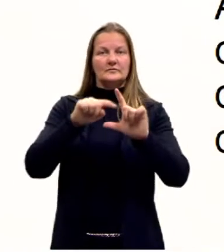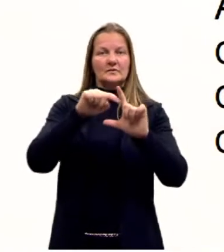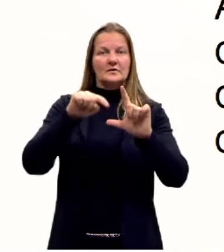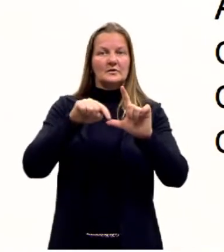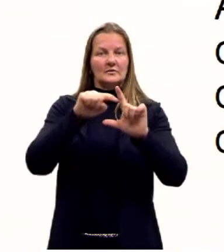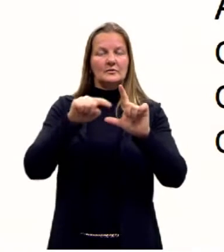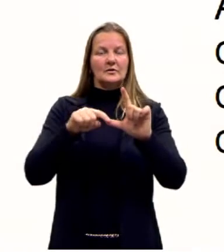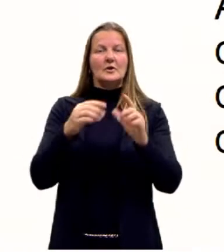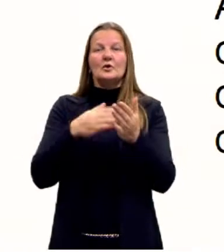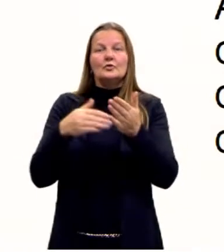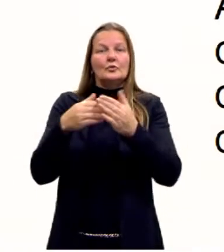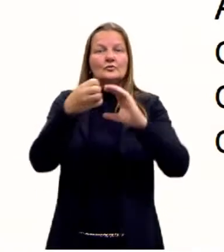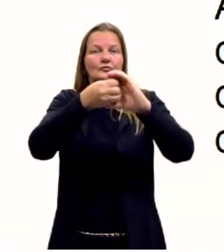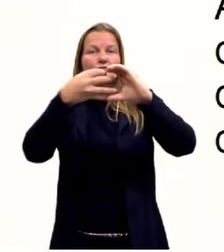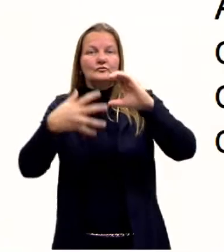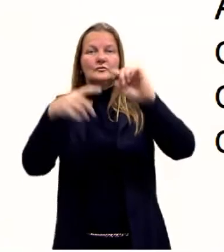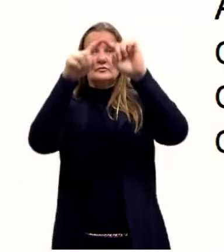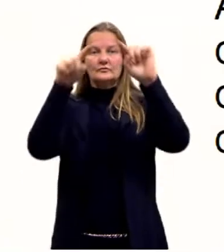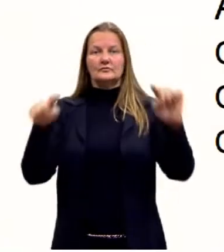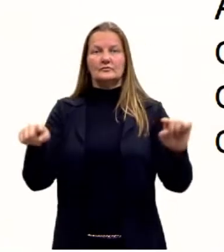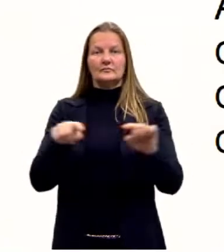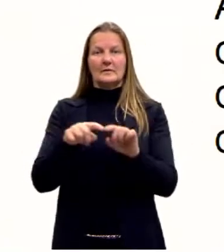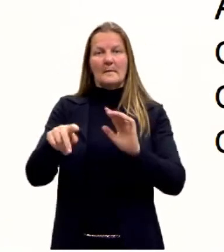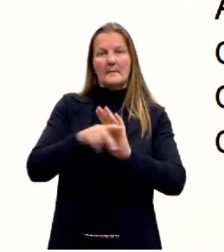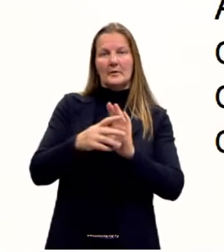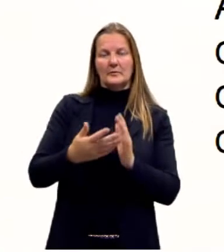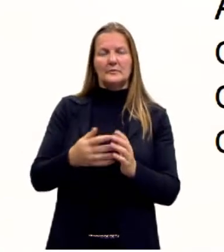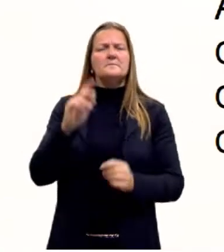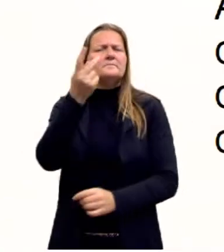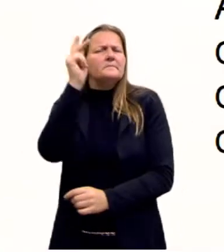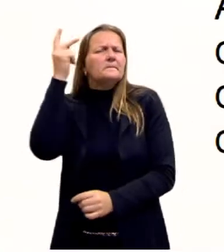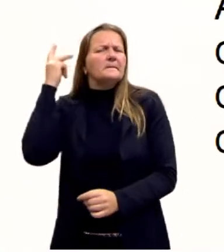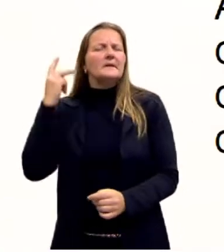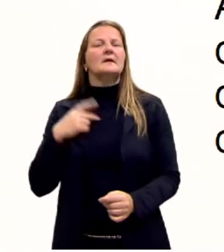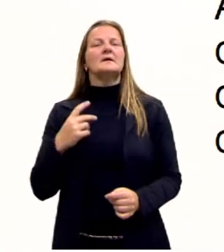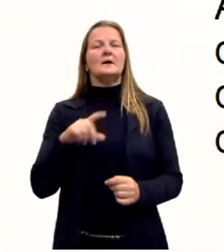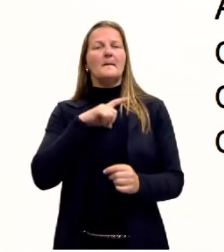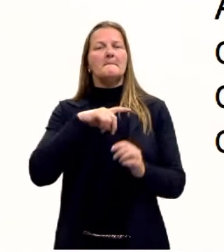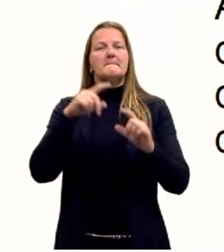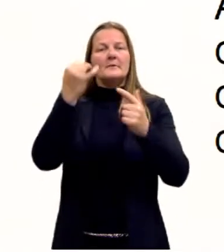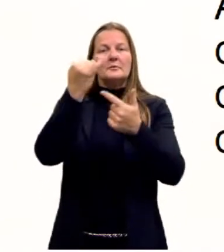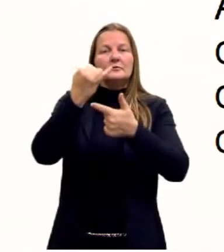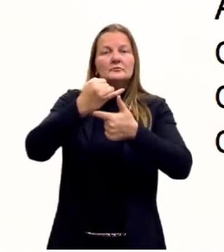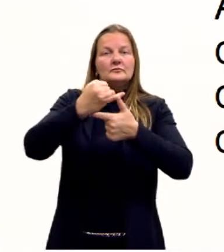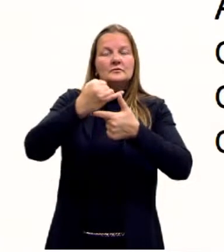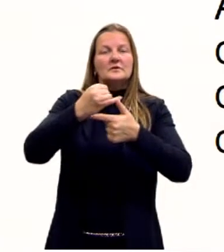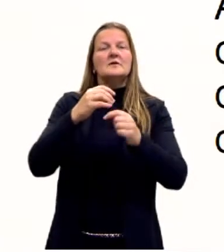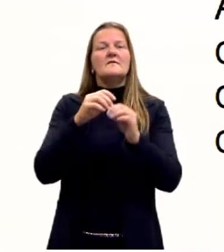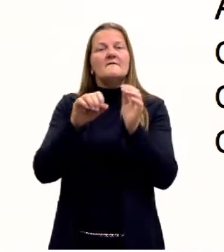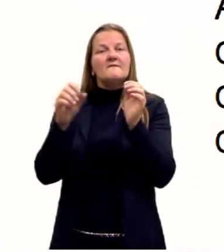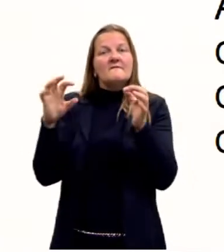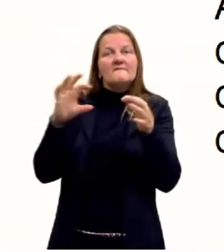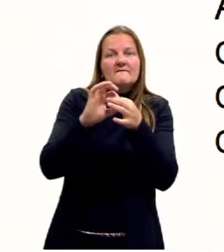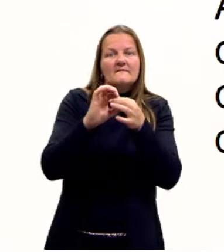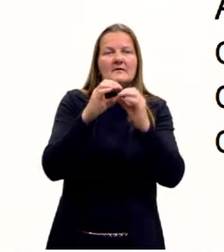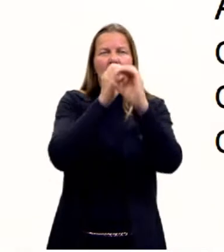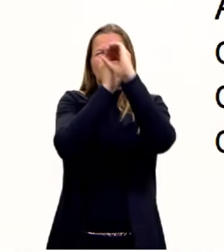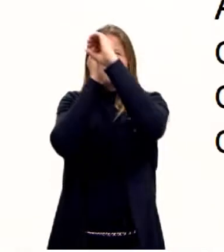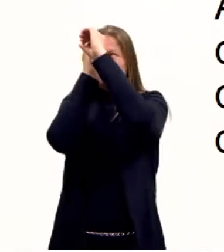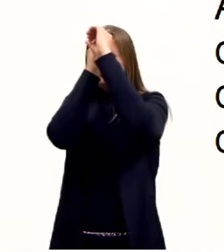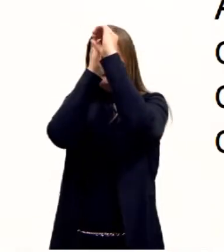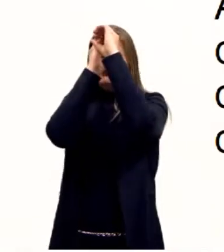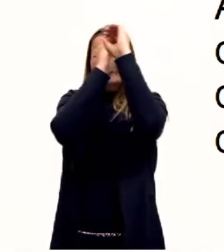elementos dos triângulos. Historicamente, a trigonometria liga-se à astronomia, tendo em vista a